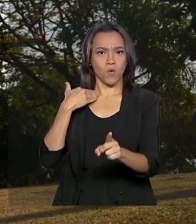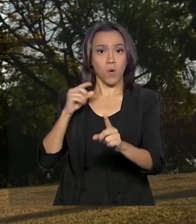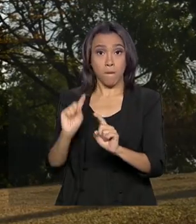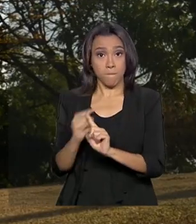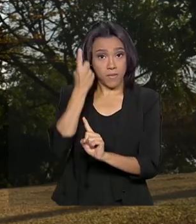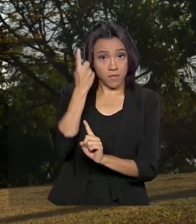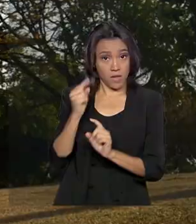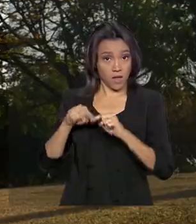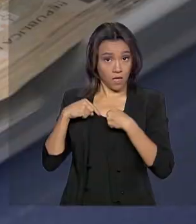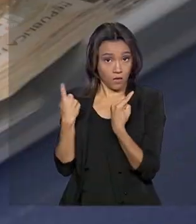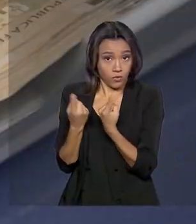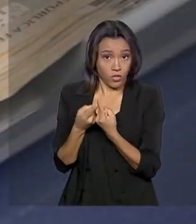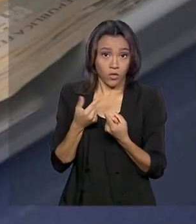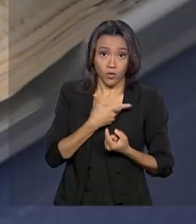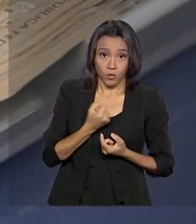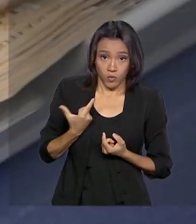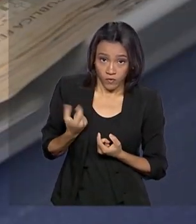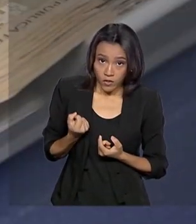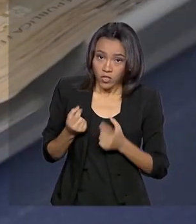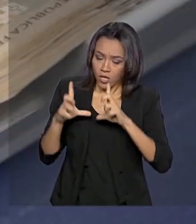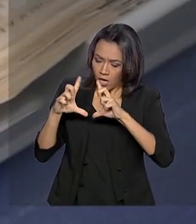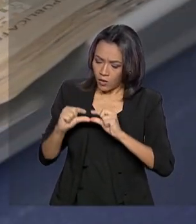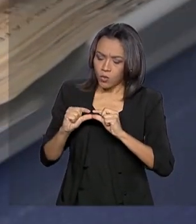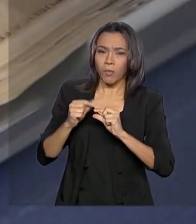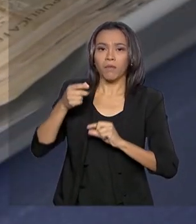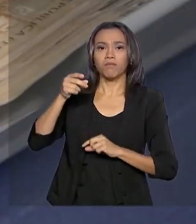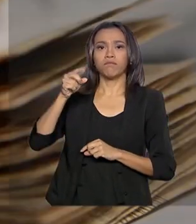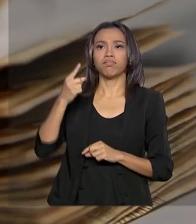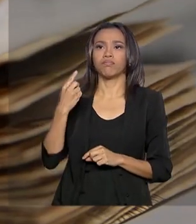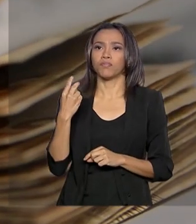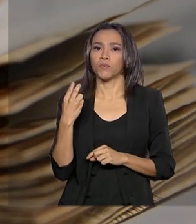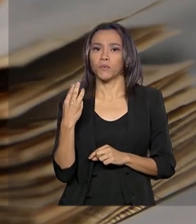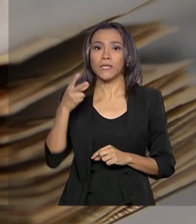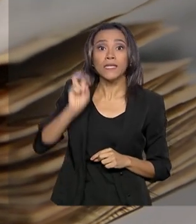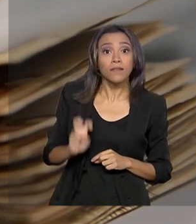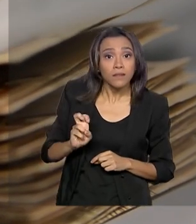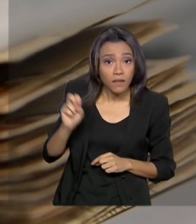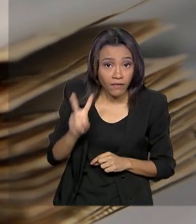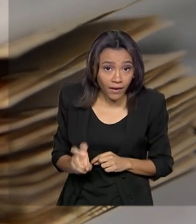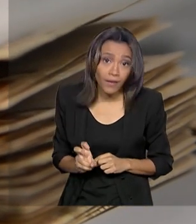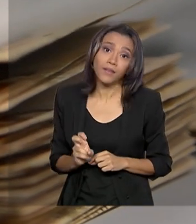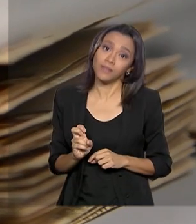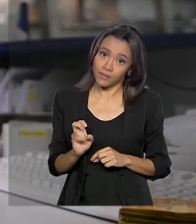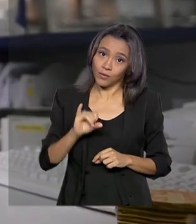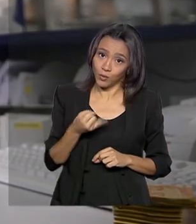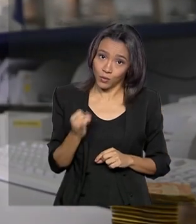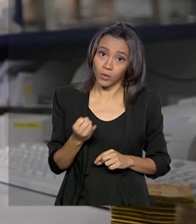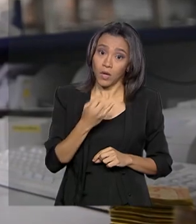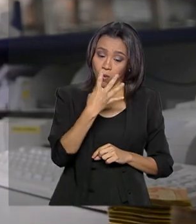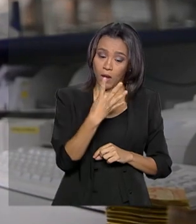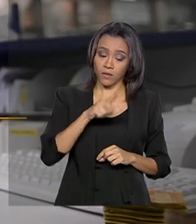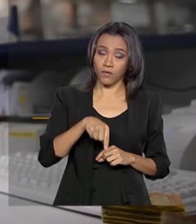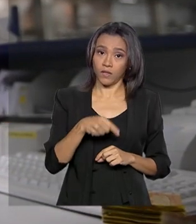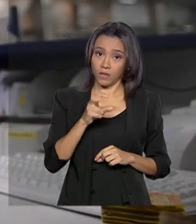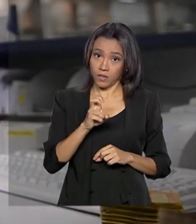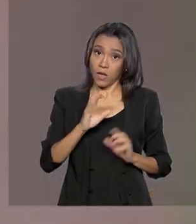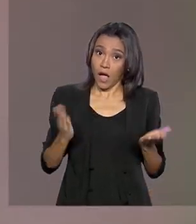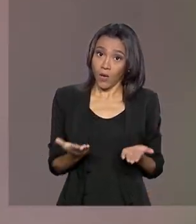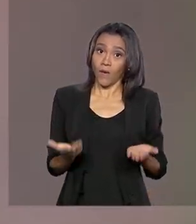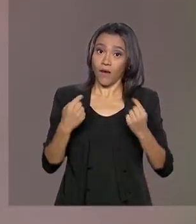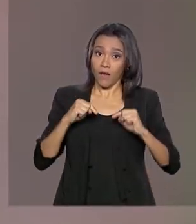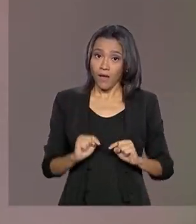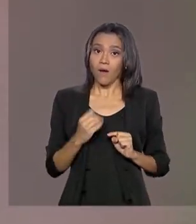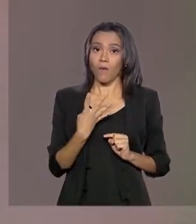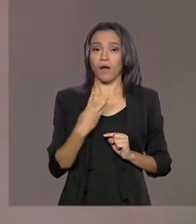reunião de 2020, o COPOM baixou pela quinta vez consecutiva a Selic, de 4,5% para 4,25